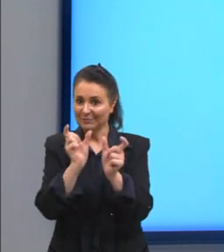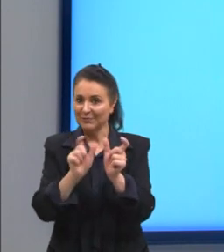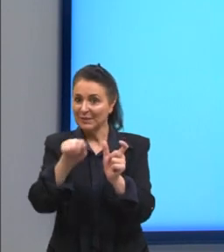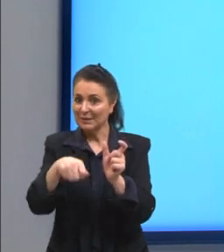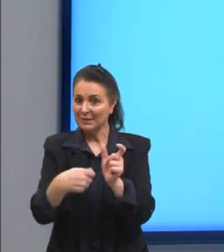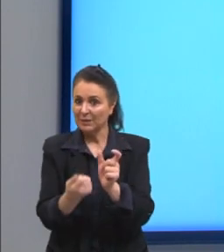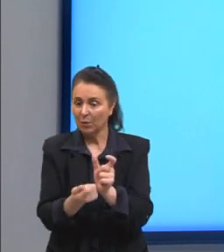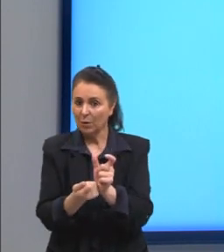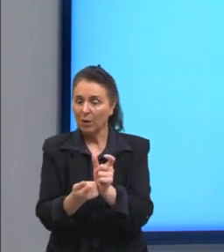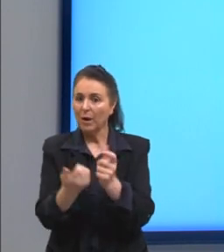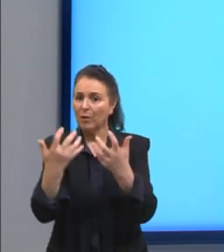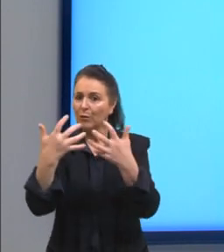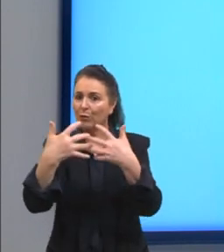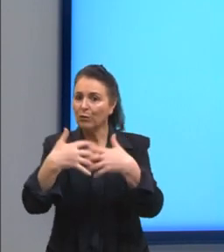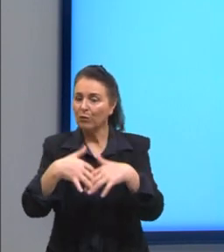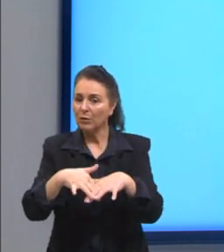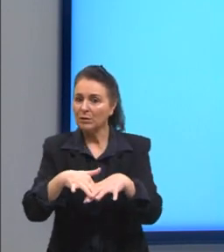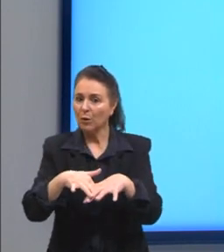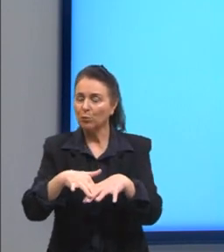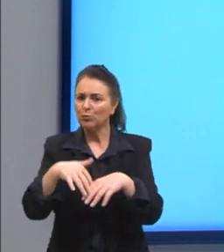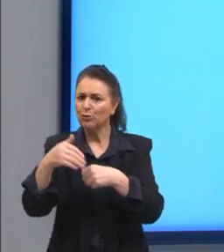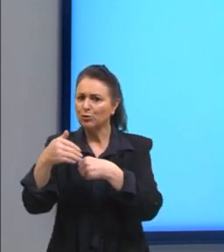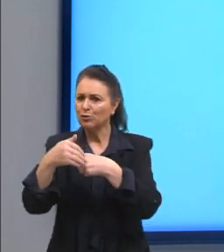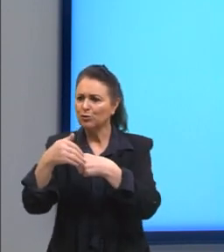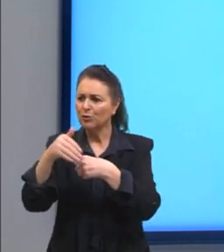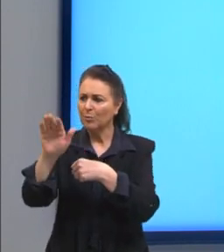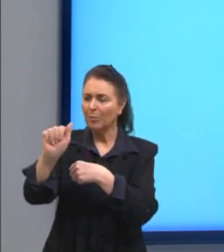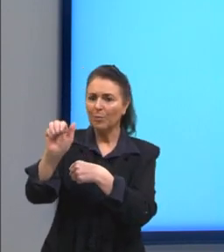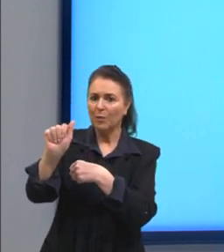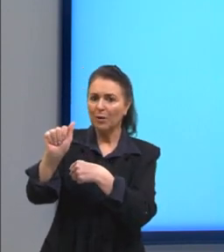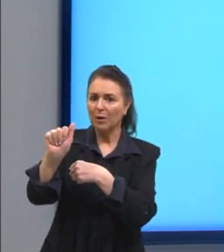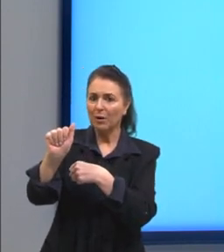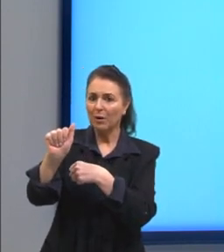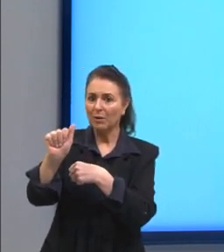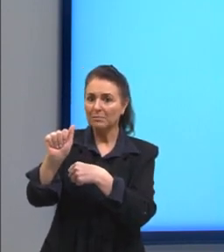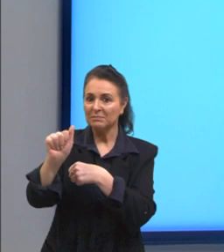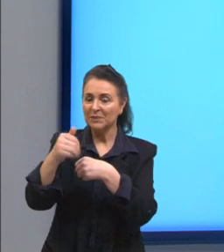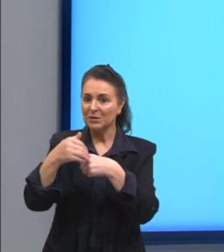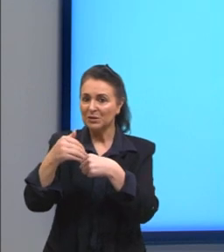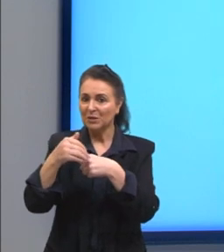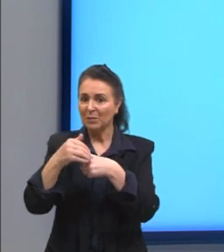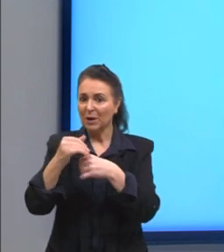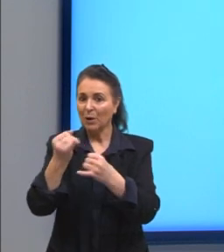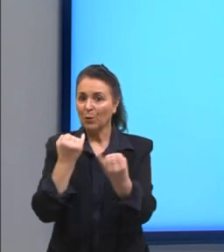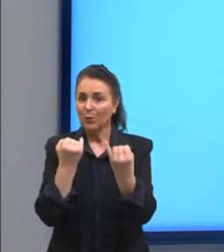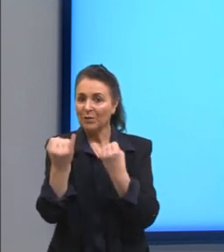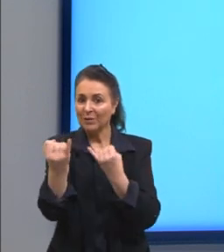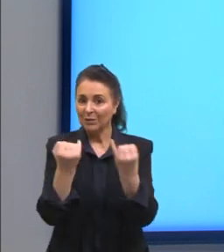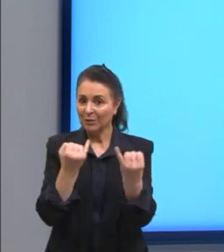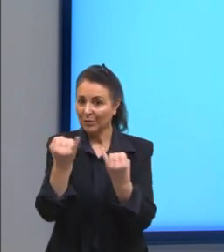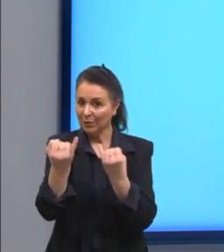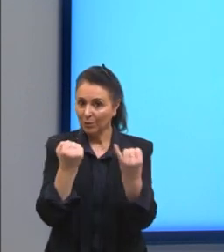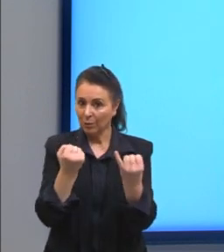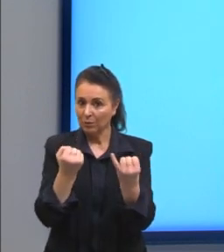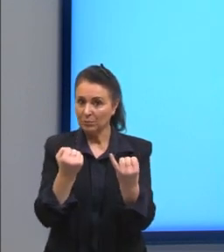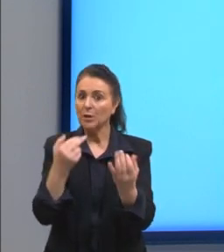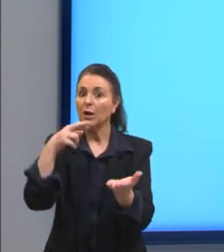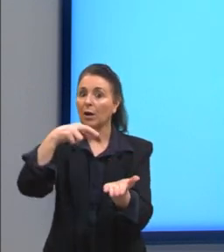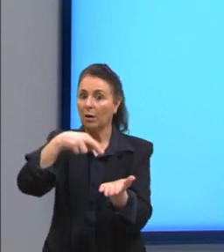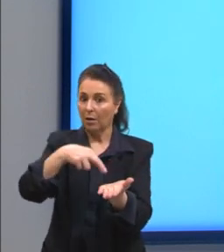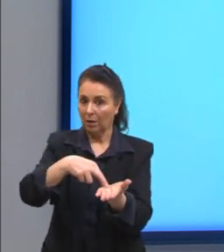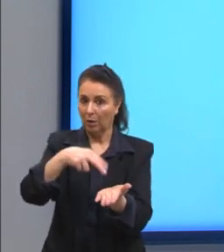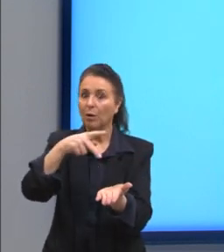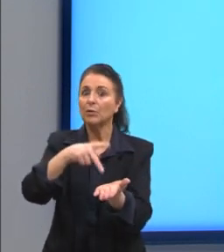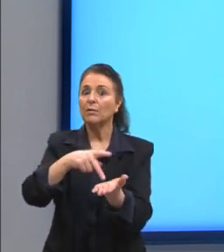fazer a função de chamar alguém, chamar o nosso interlocutor, seja ele real ou imaginário,